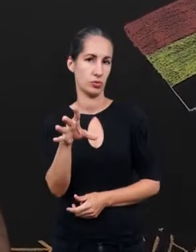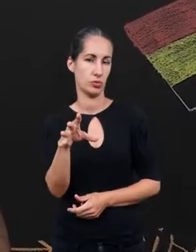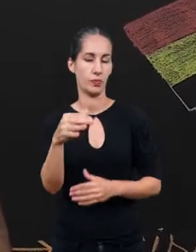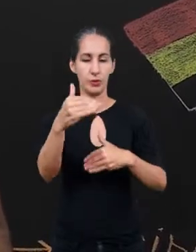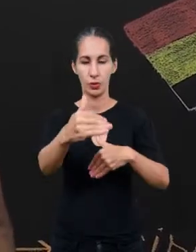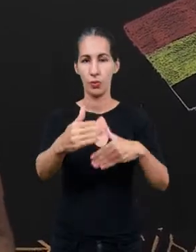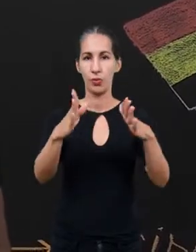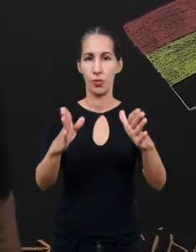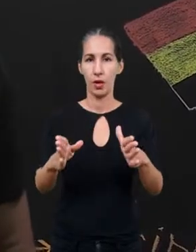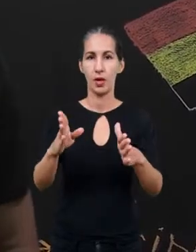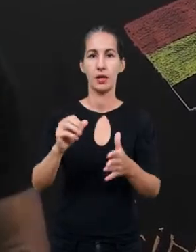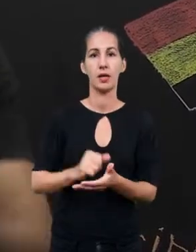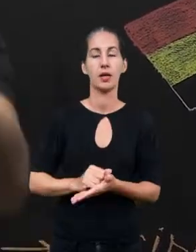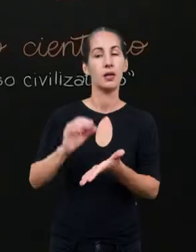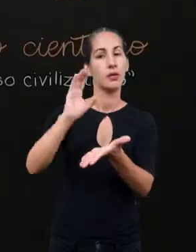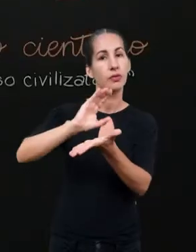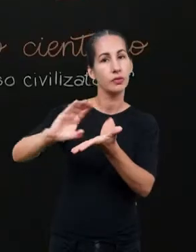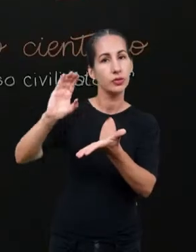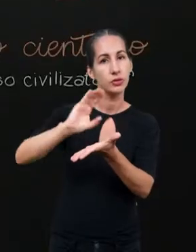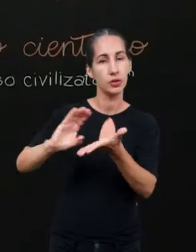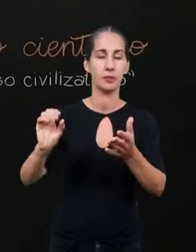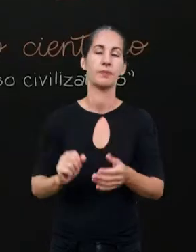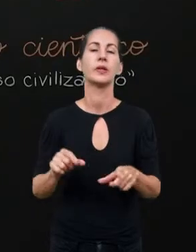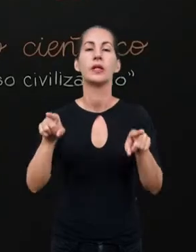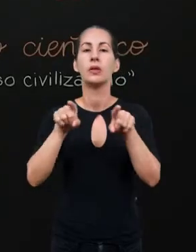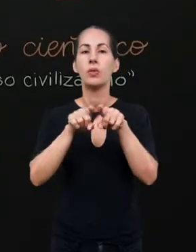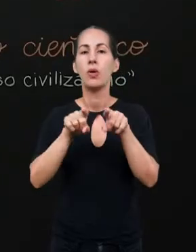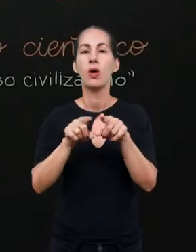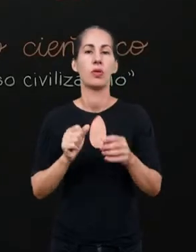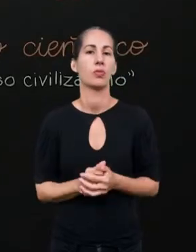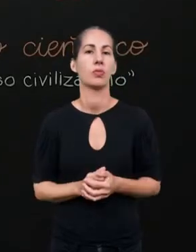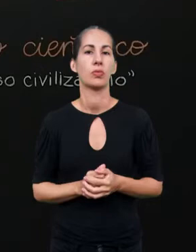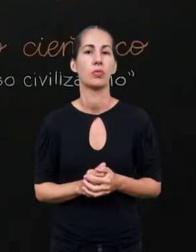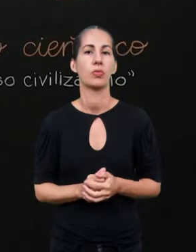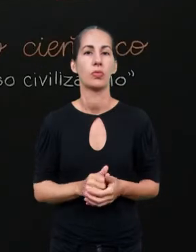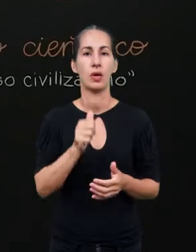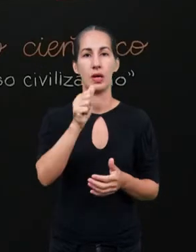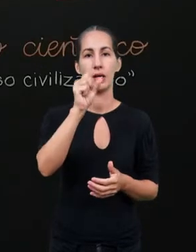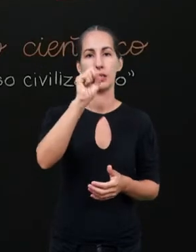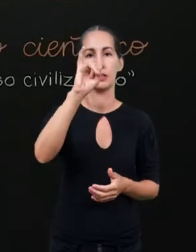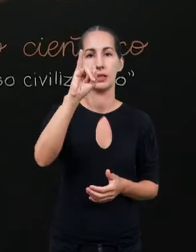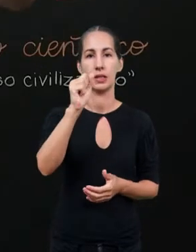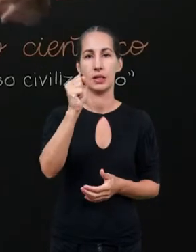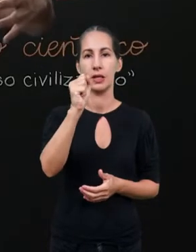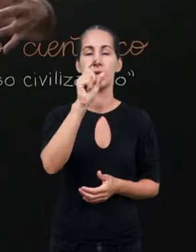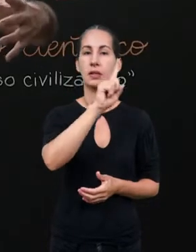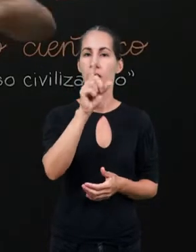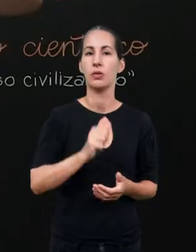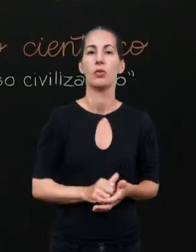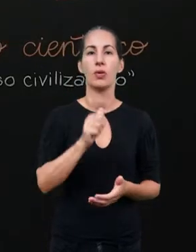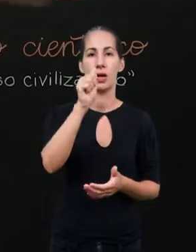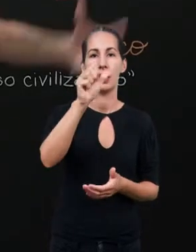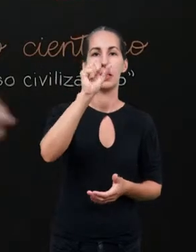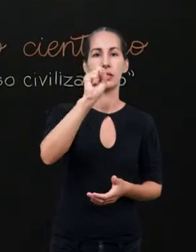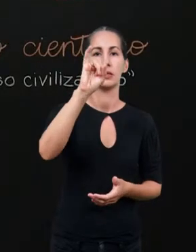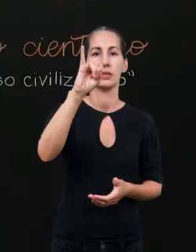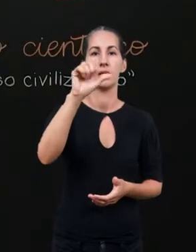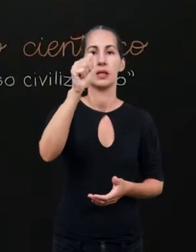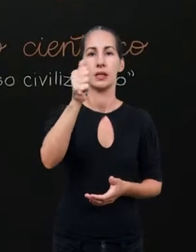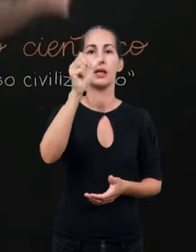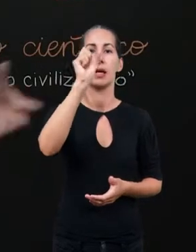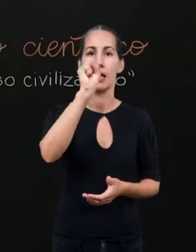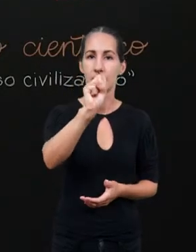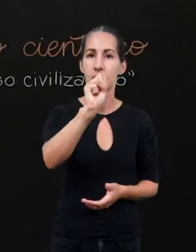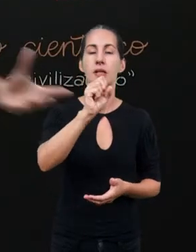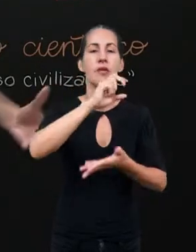área para ser explorada. Da mesma forma, nós não temos Ásia. Nós temos Ásias. Diferentes